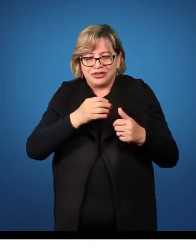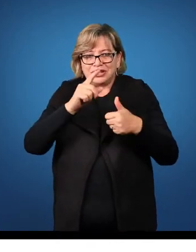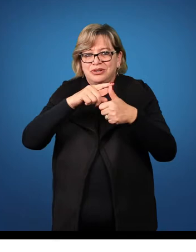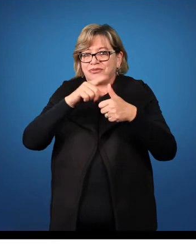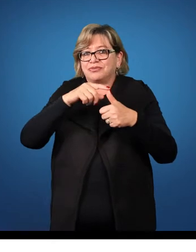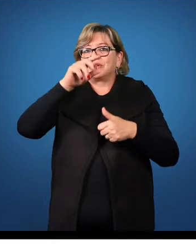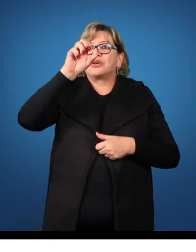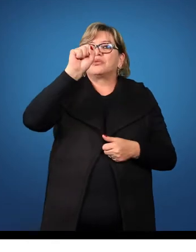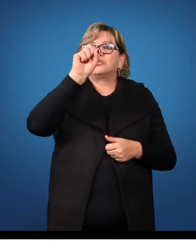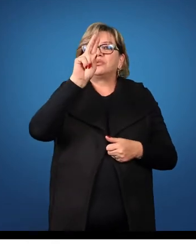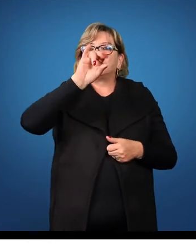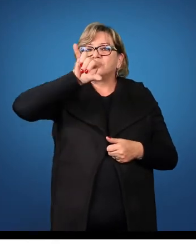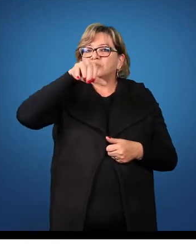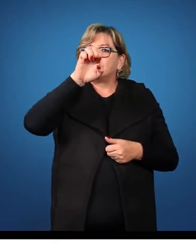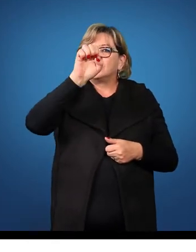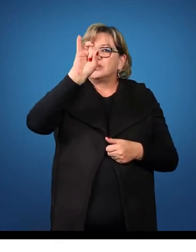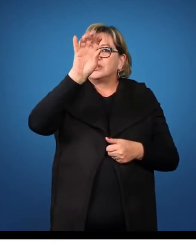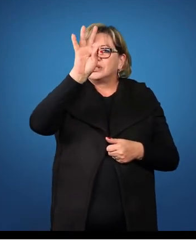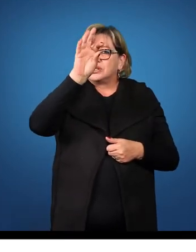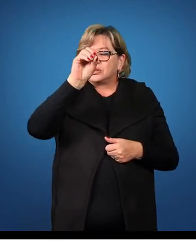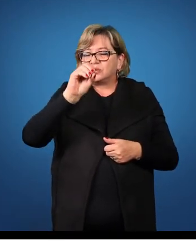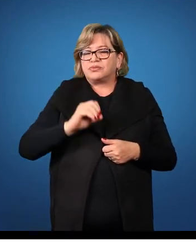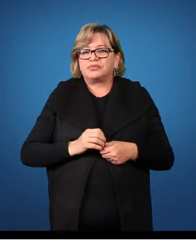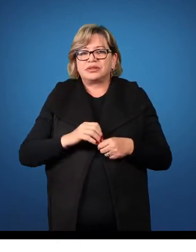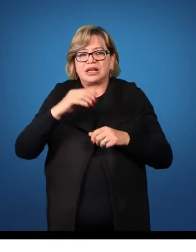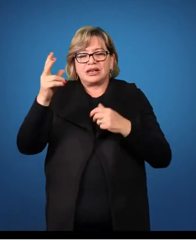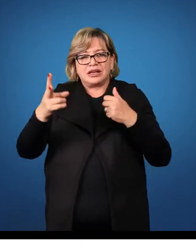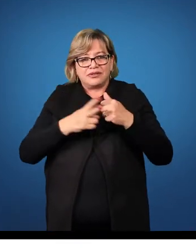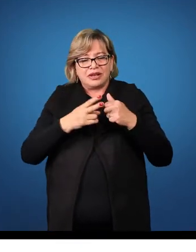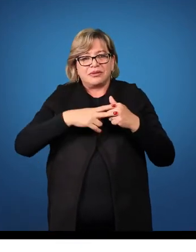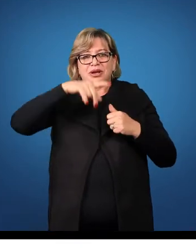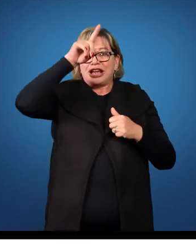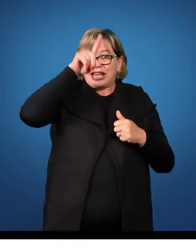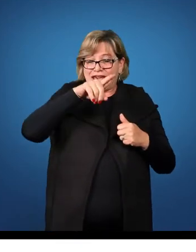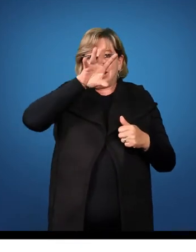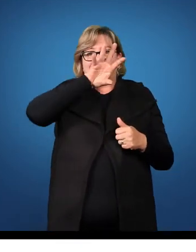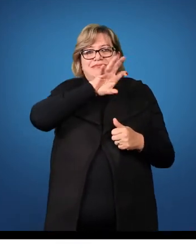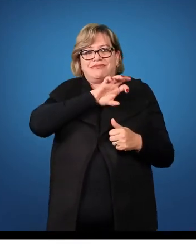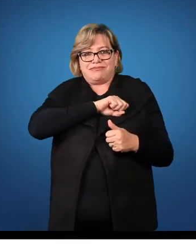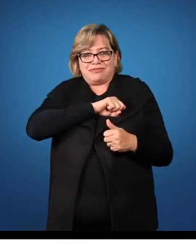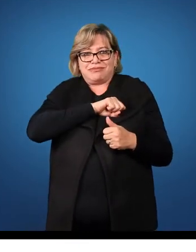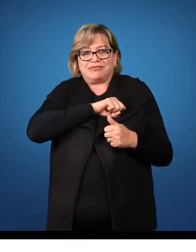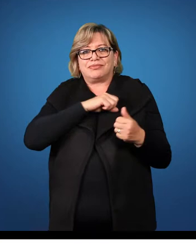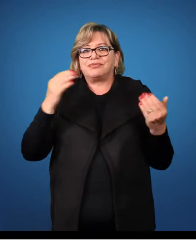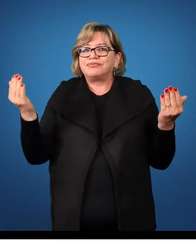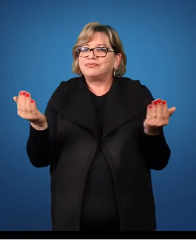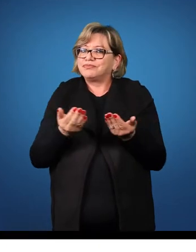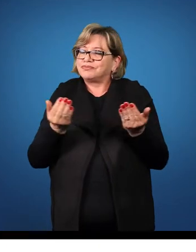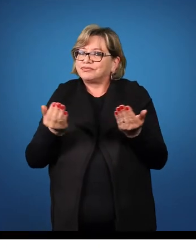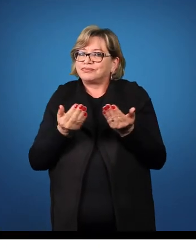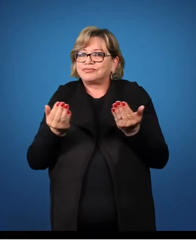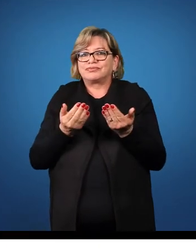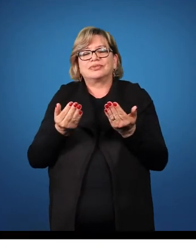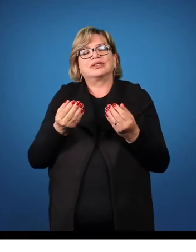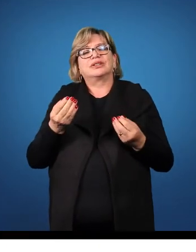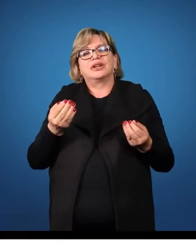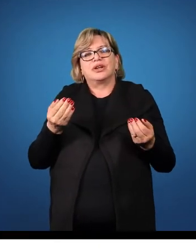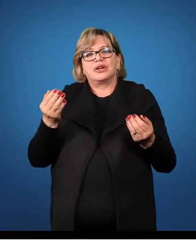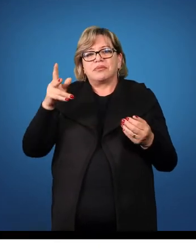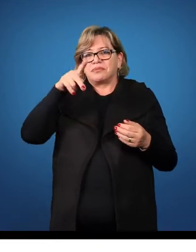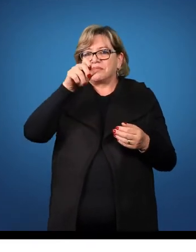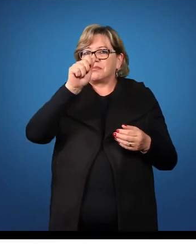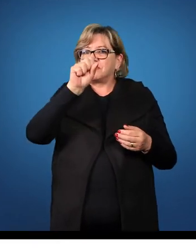sujeito, é amado, o verbo está no presente do indicativo, da voz passiva. O pai